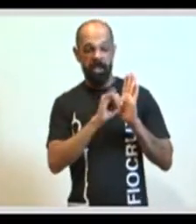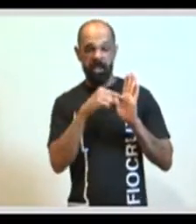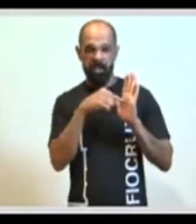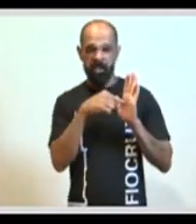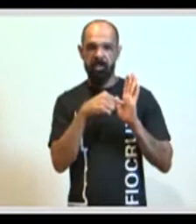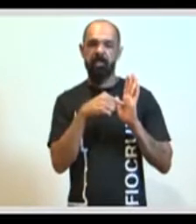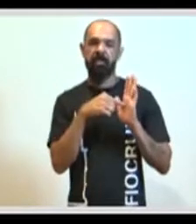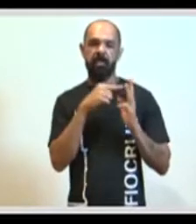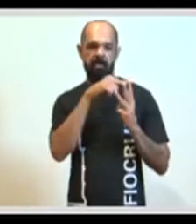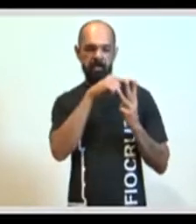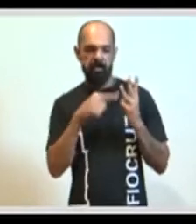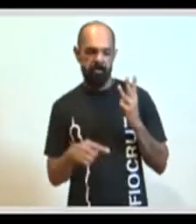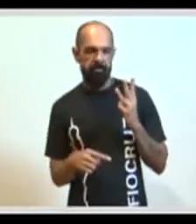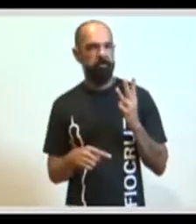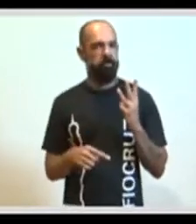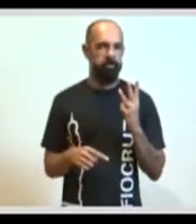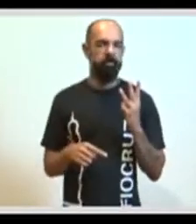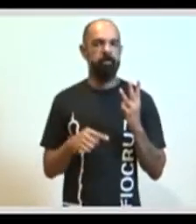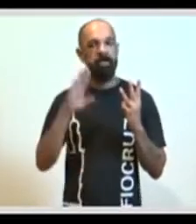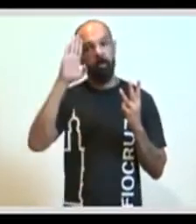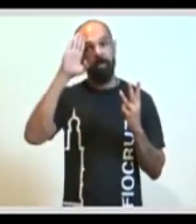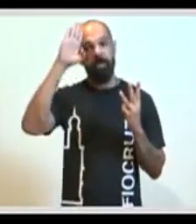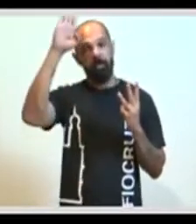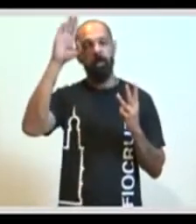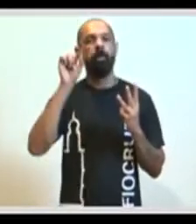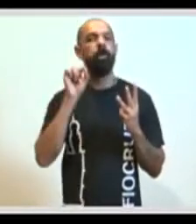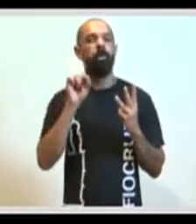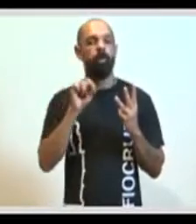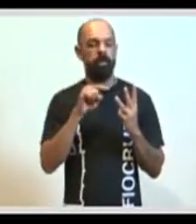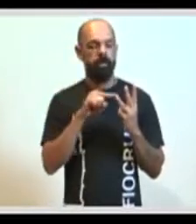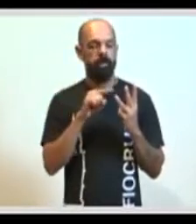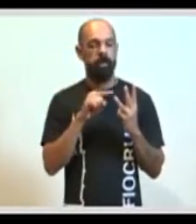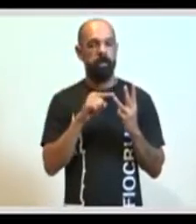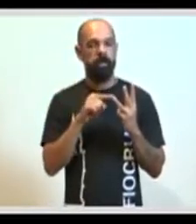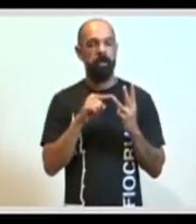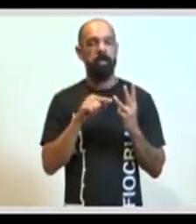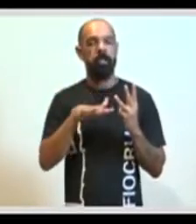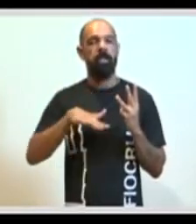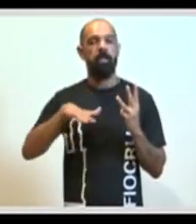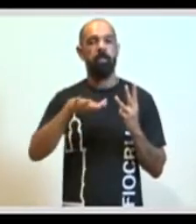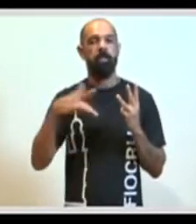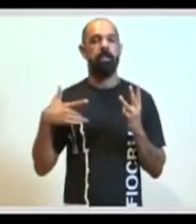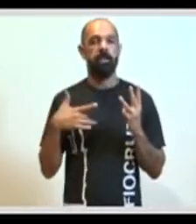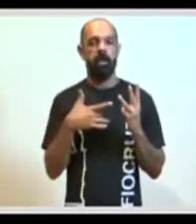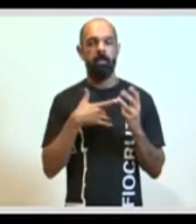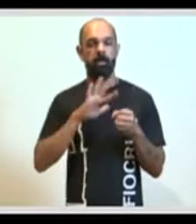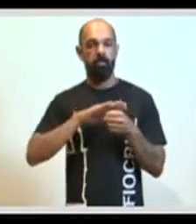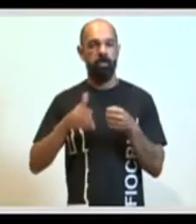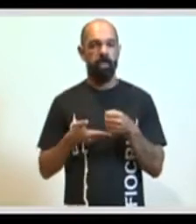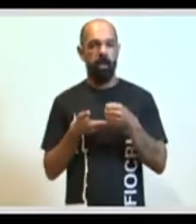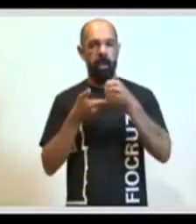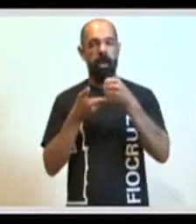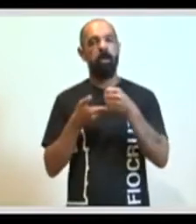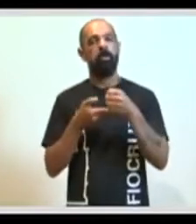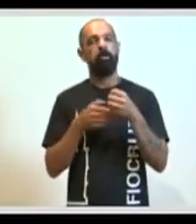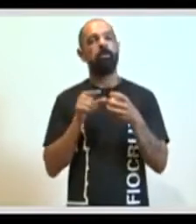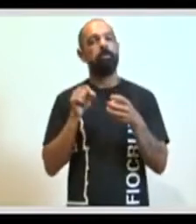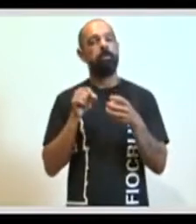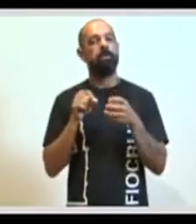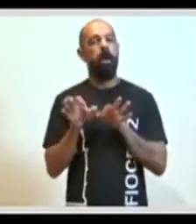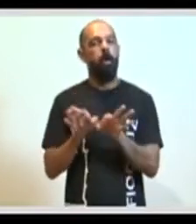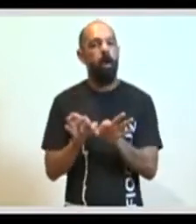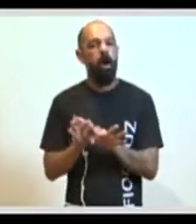em curso, principalmente no caso dos territórios saudáveis e sustentáveis, que ainda estão sendo